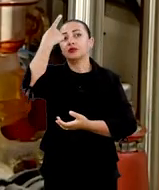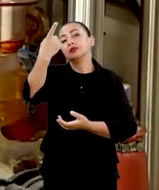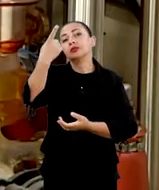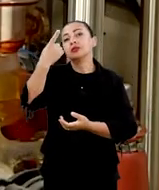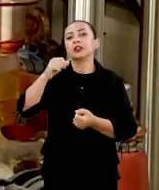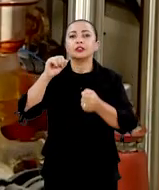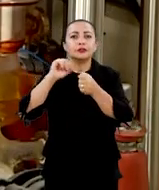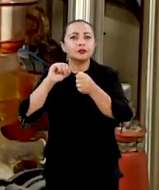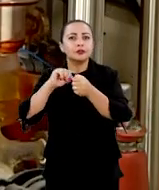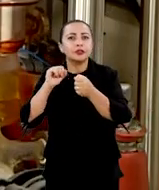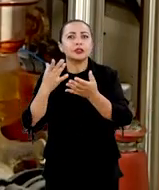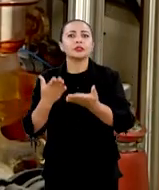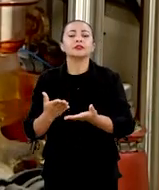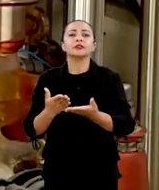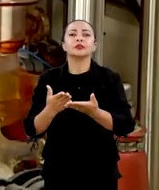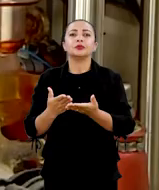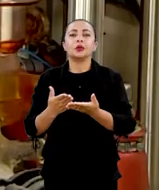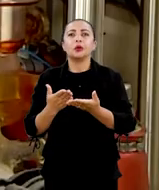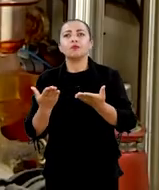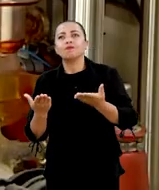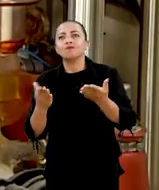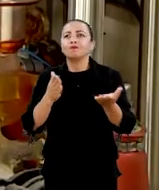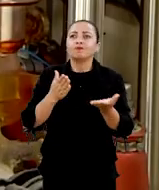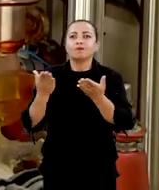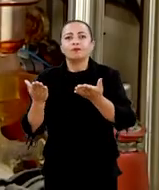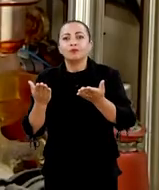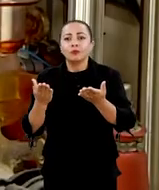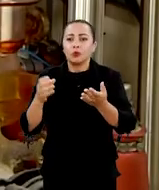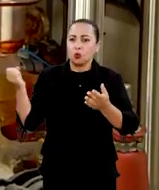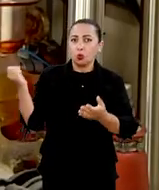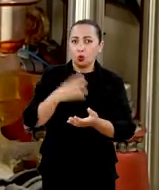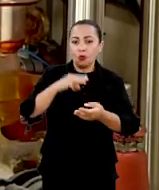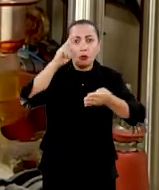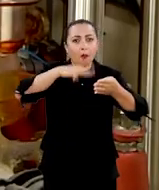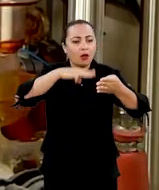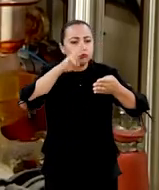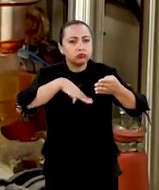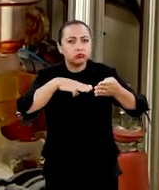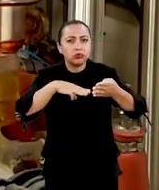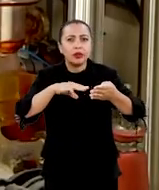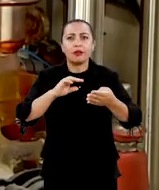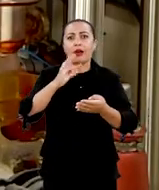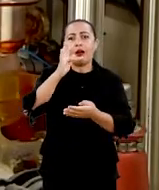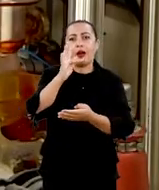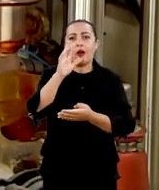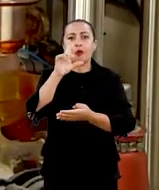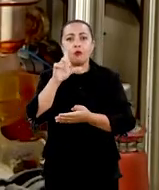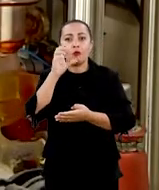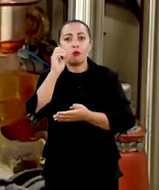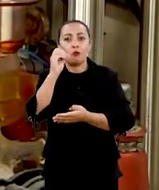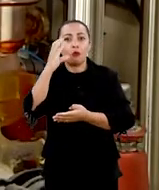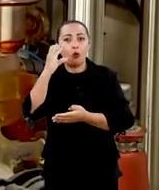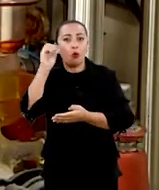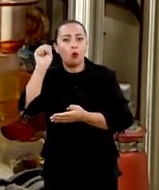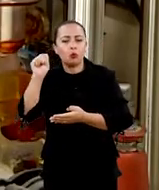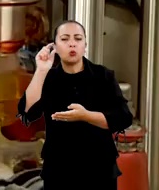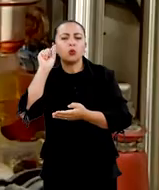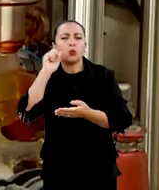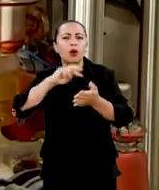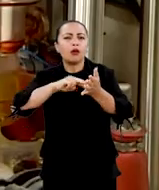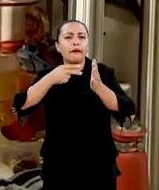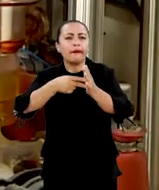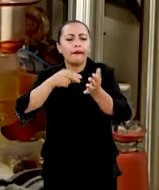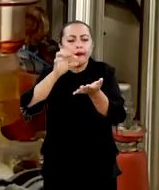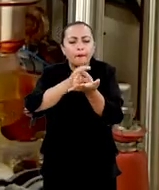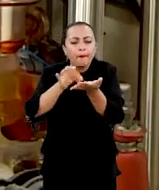se fazer um novo método, que seria a floculação iônica. E o que